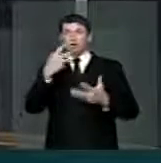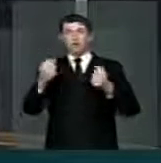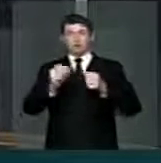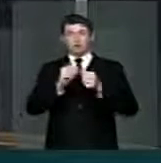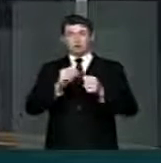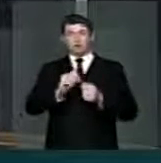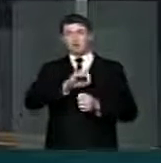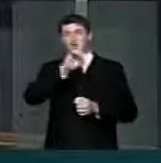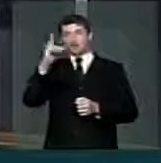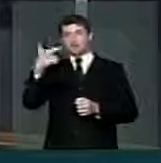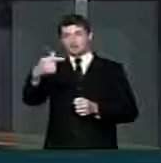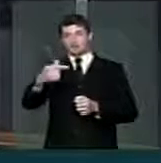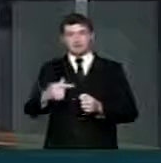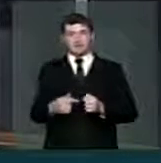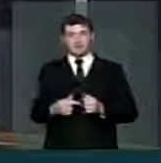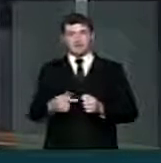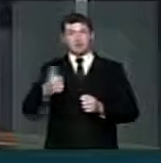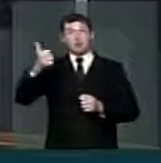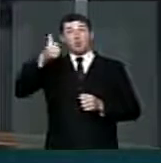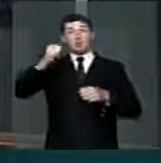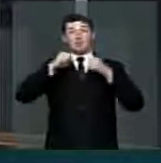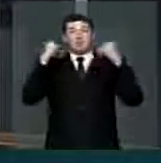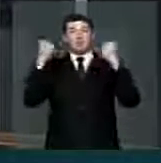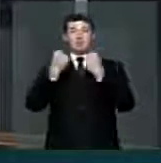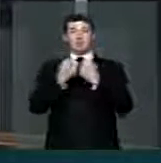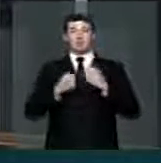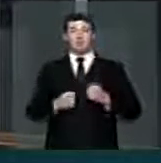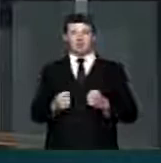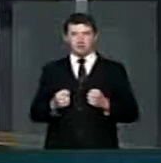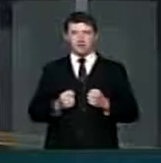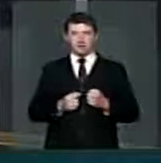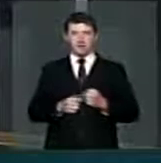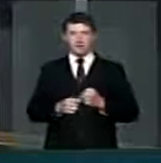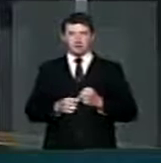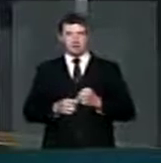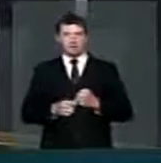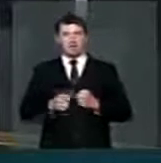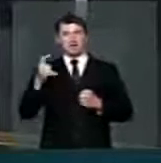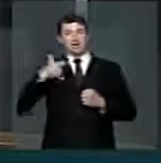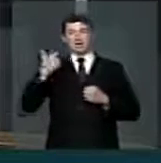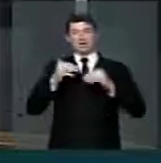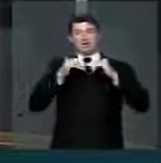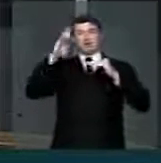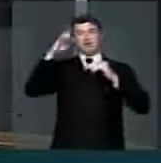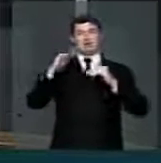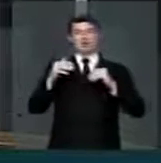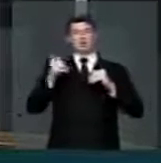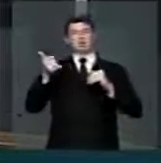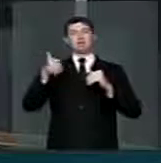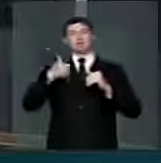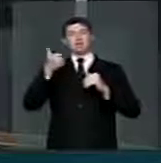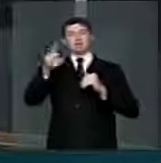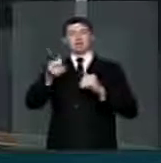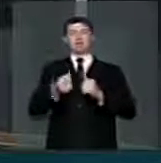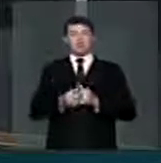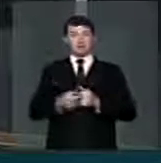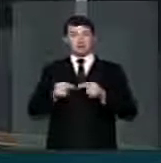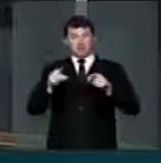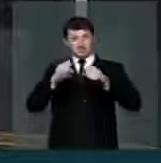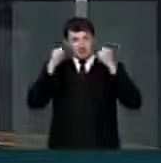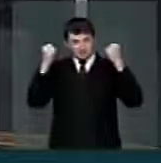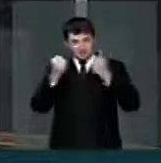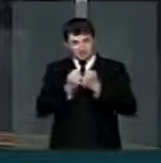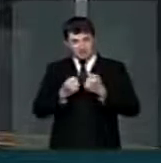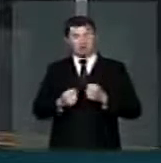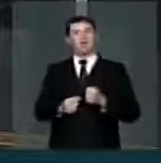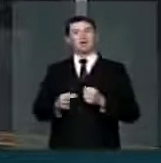próximo dia 27, o primeiro seminário da maioridade penal na Câmara dos Deputados. Esse seminário,